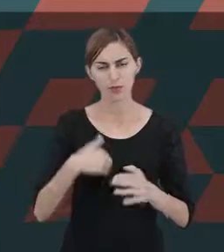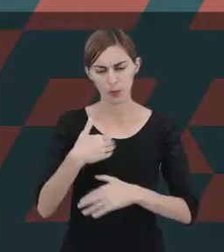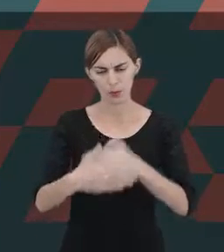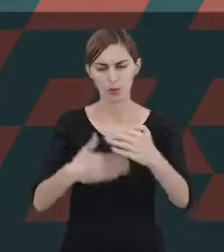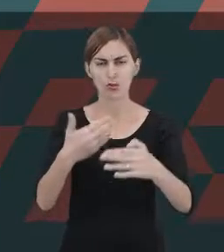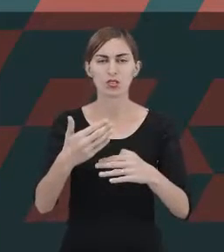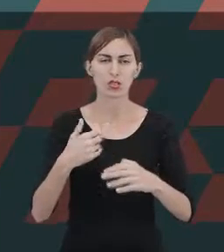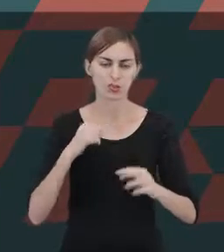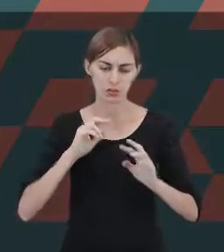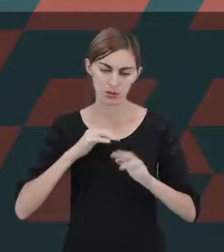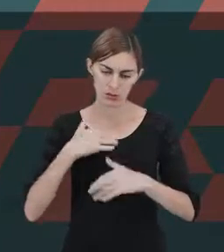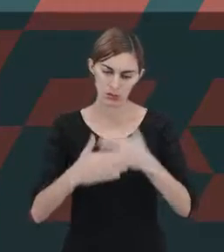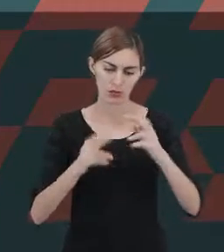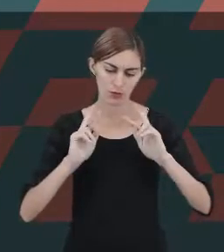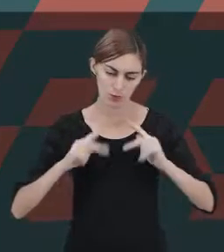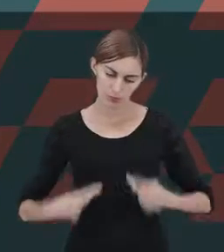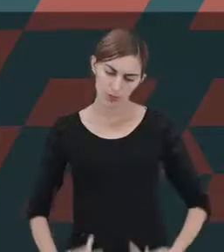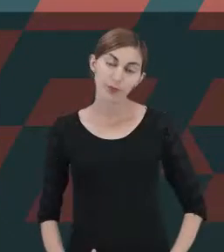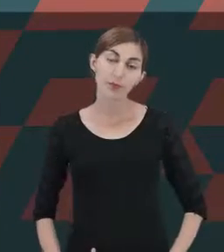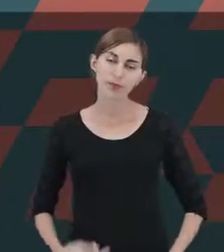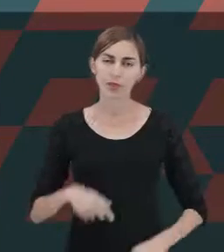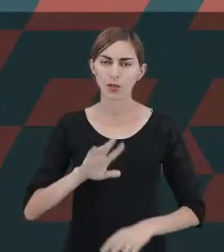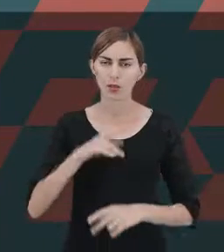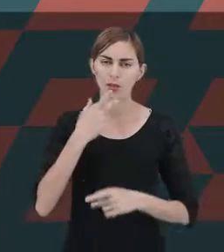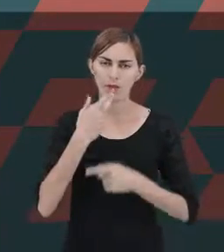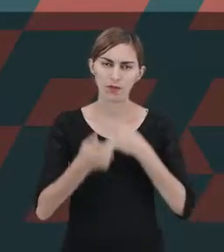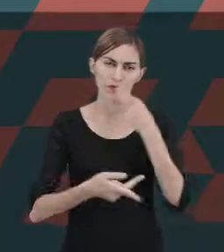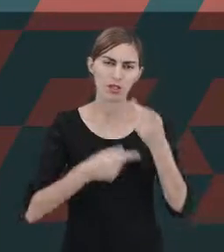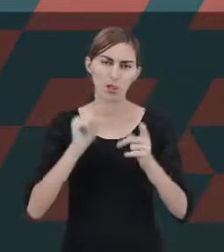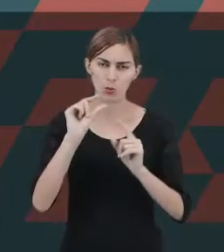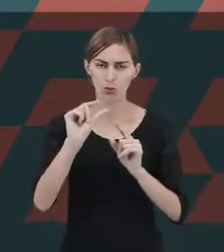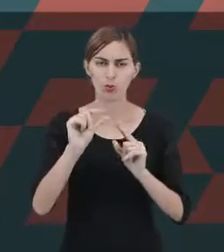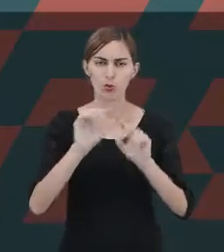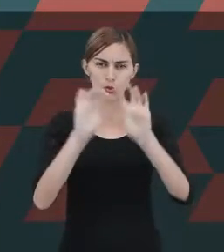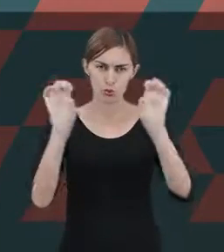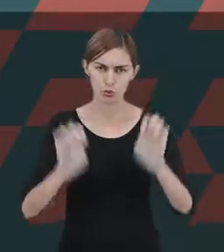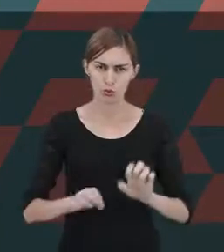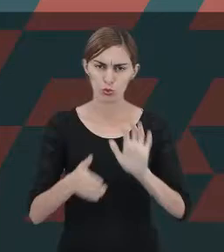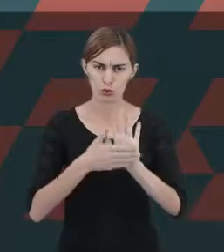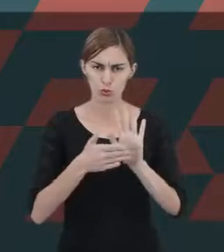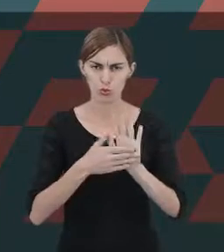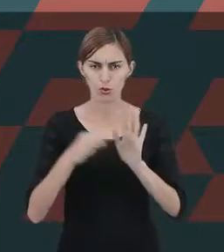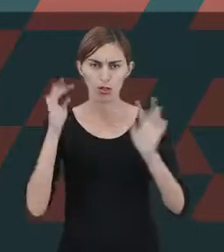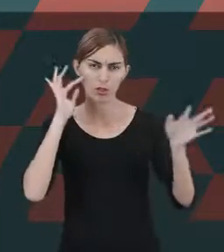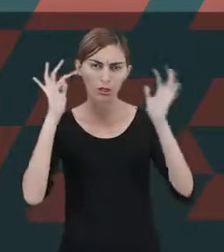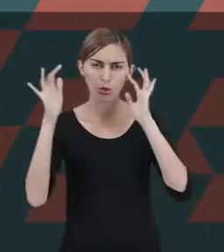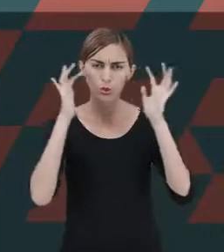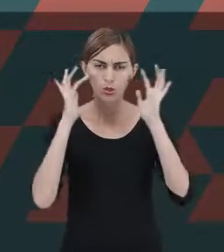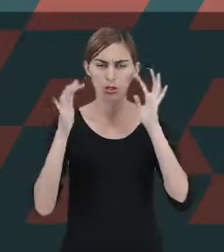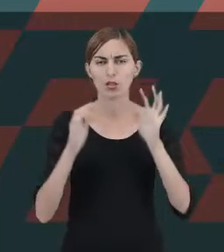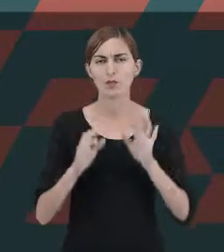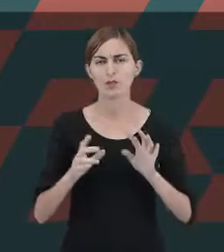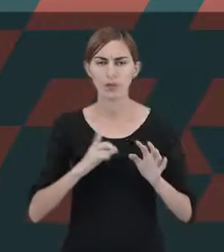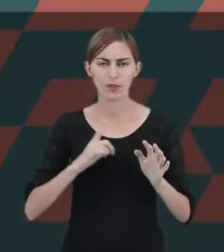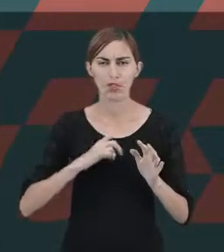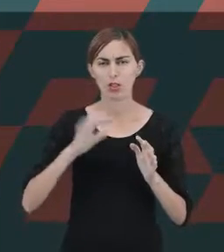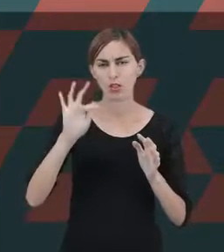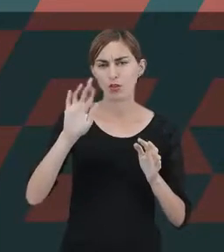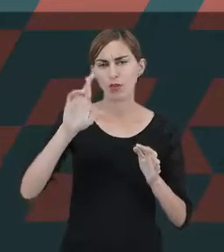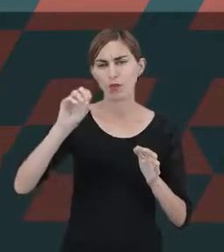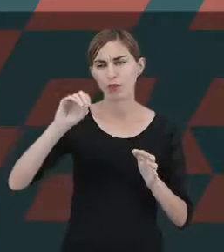desenvolvimento humano. Nós vamos falar um pouquinho sobre a estruturação dessas teorias e nós temos autores como Freud,